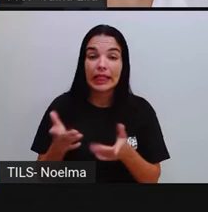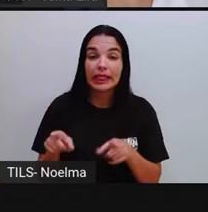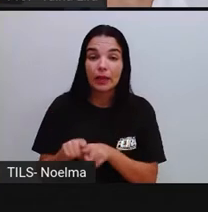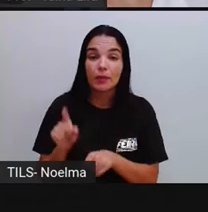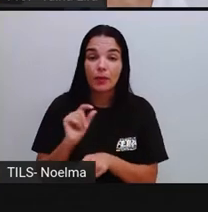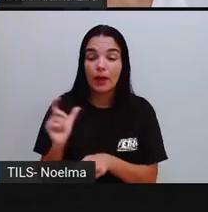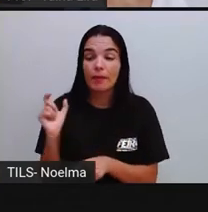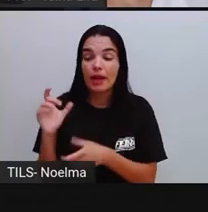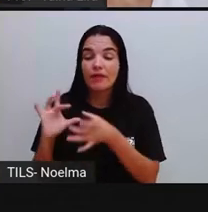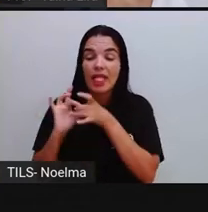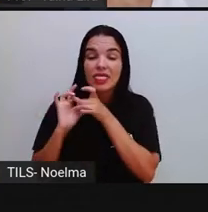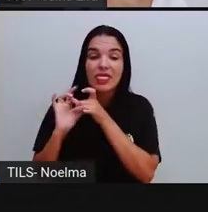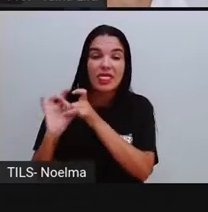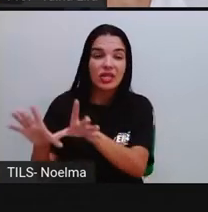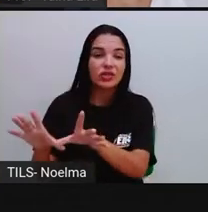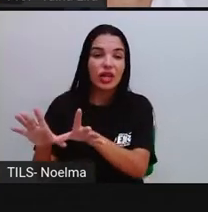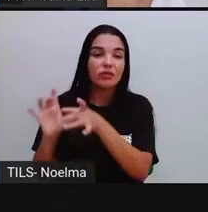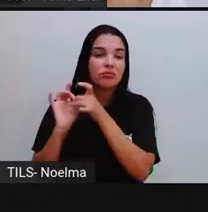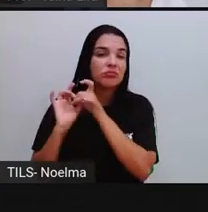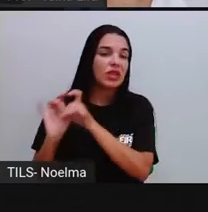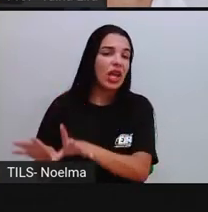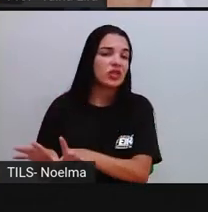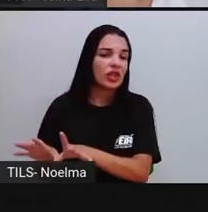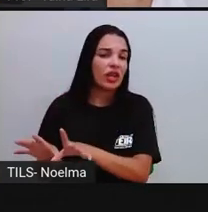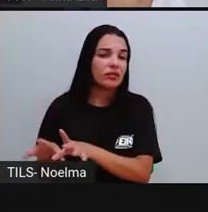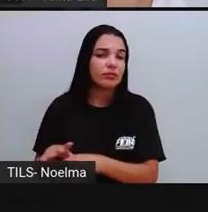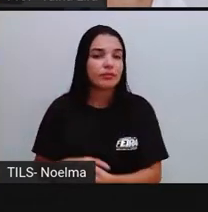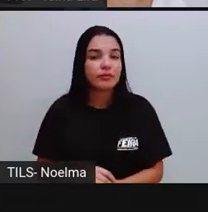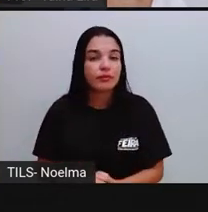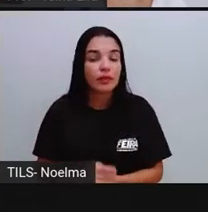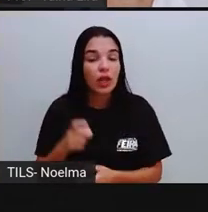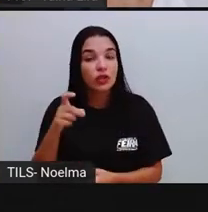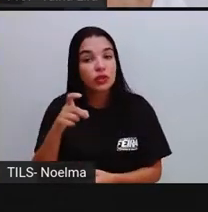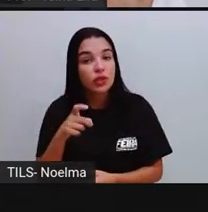Deixar, Deixar, com X ou com CH?